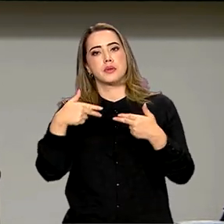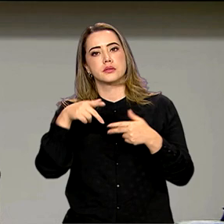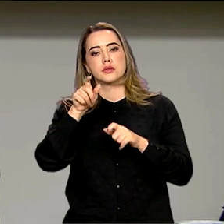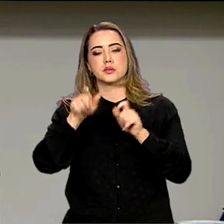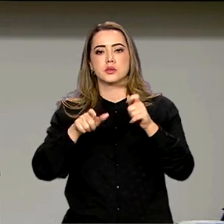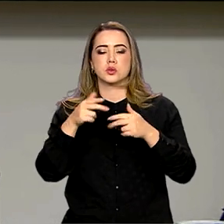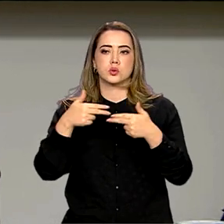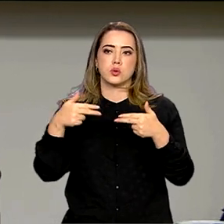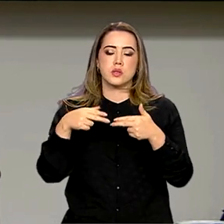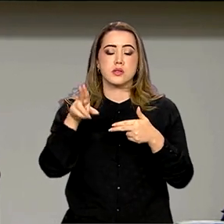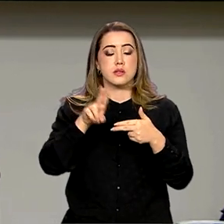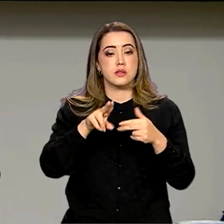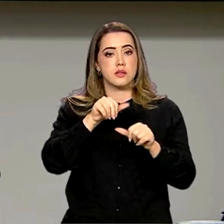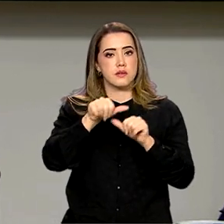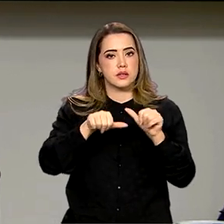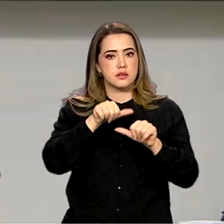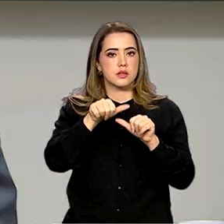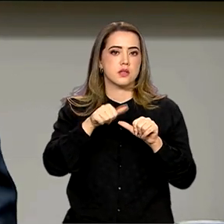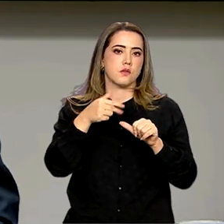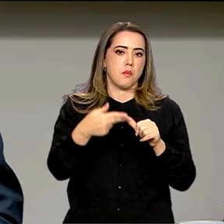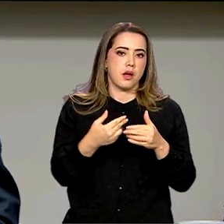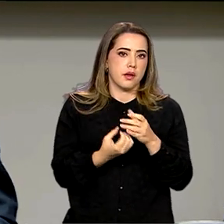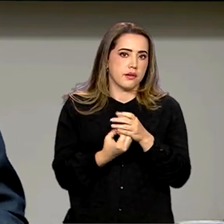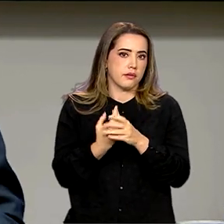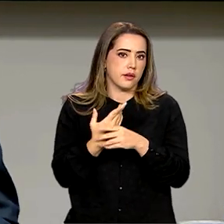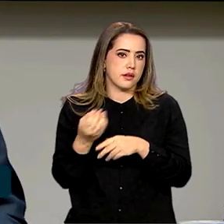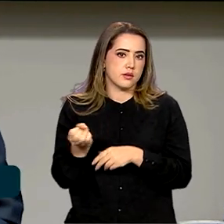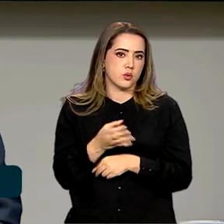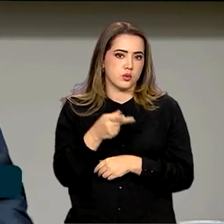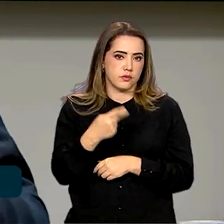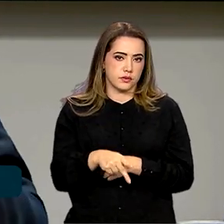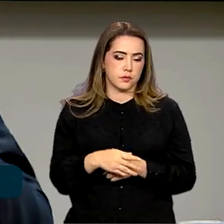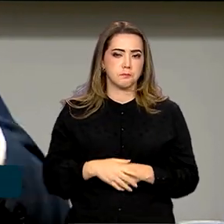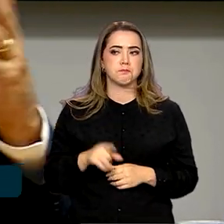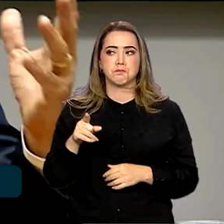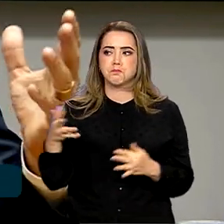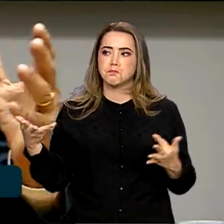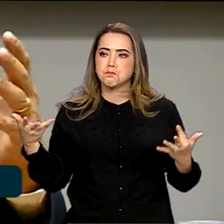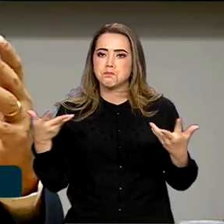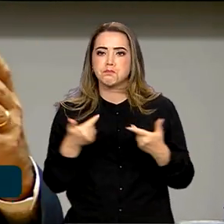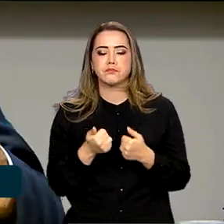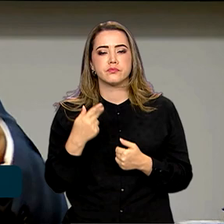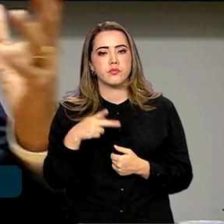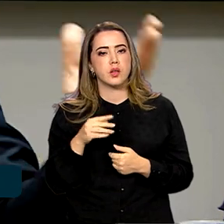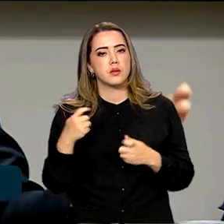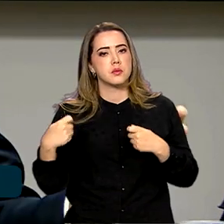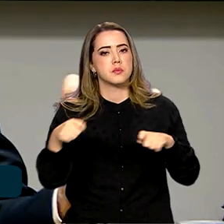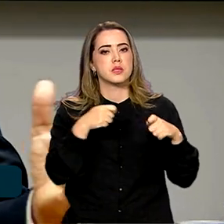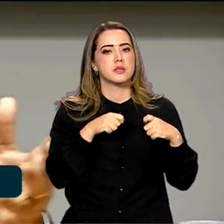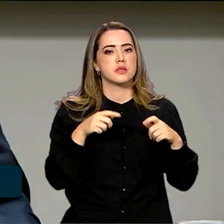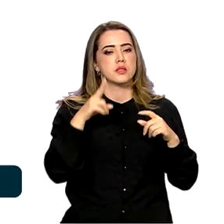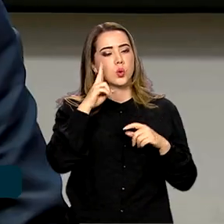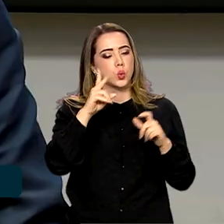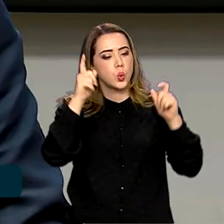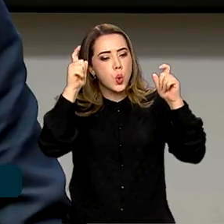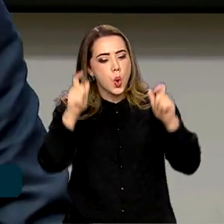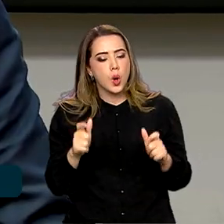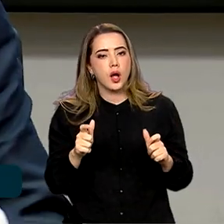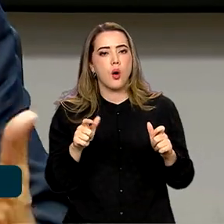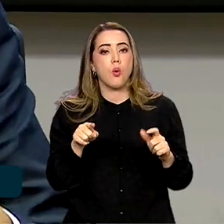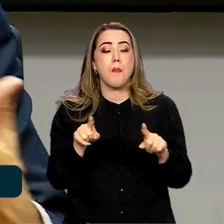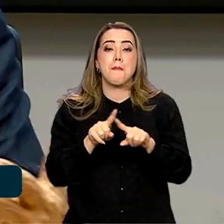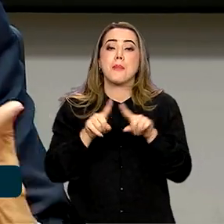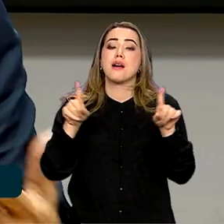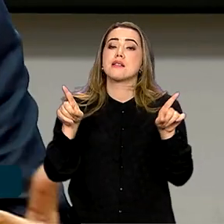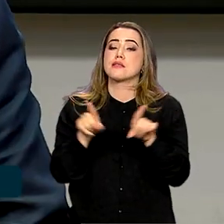que vão ser reexportados depois. Essa eficiência toda depende não só das instalações, mas da